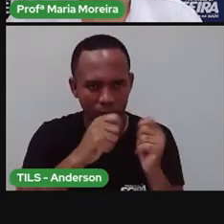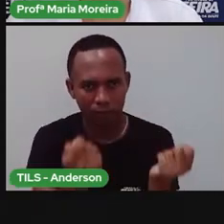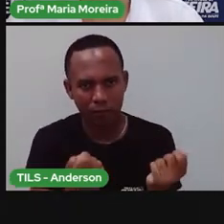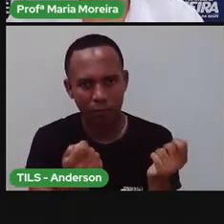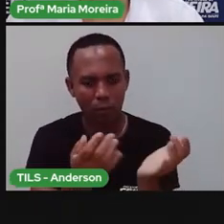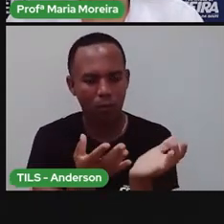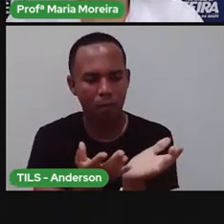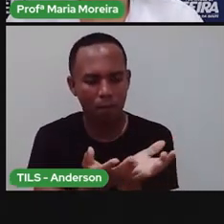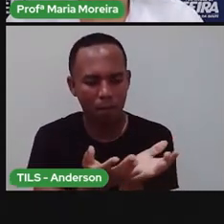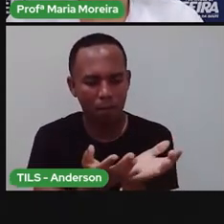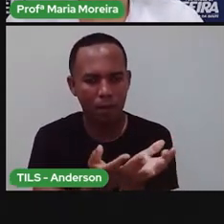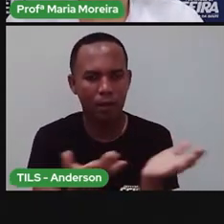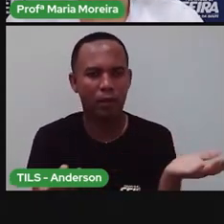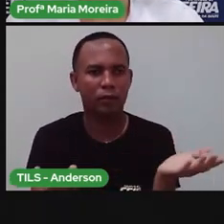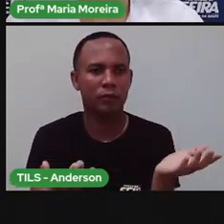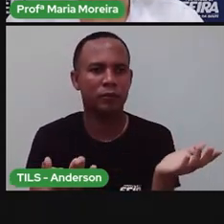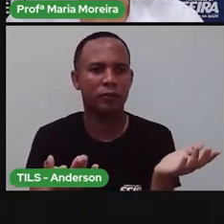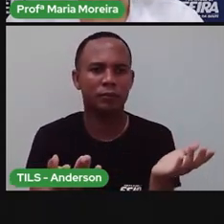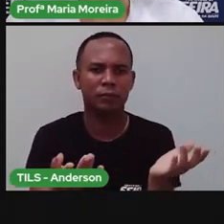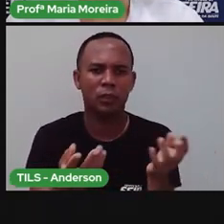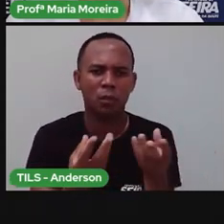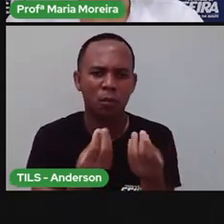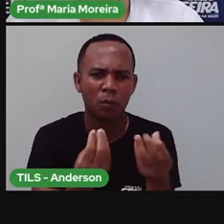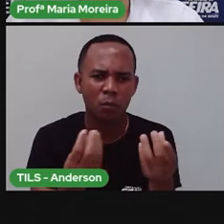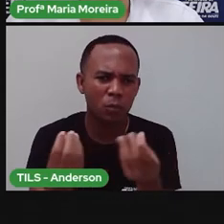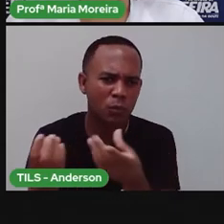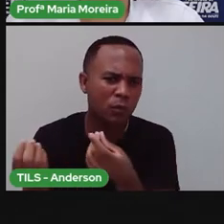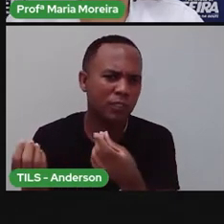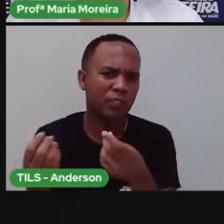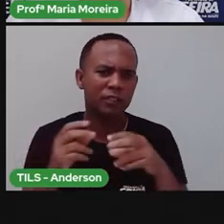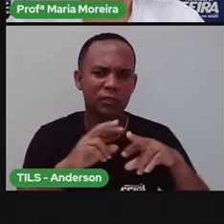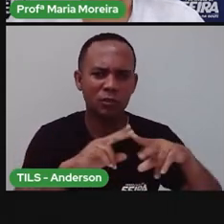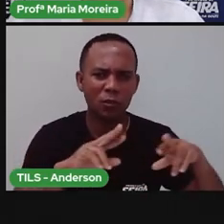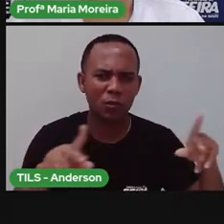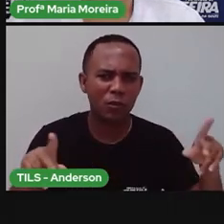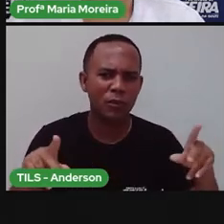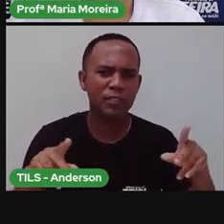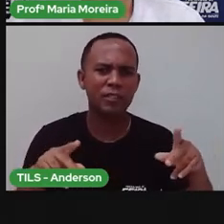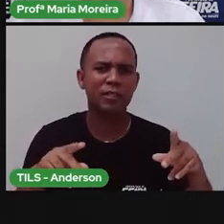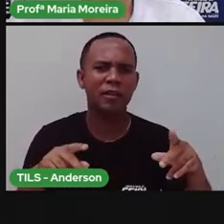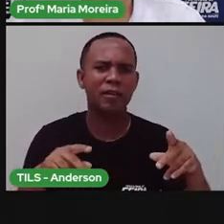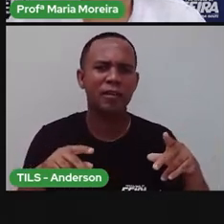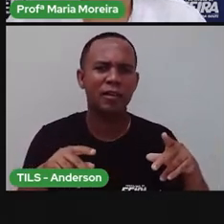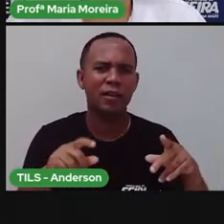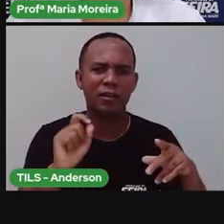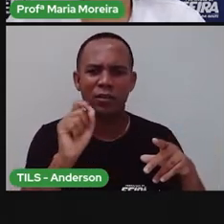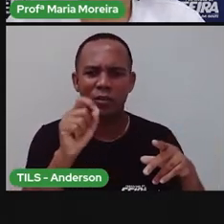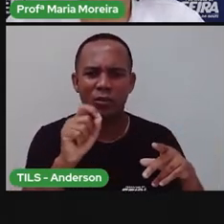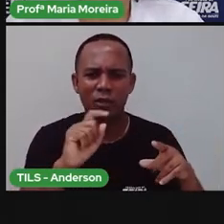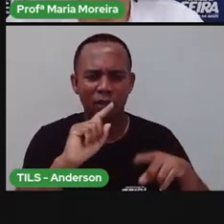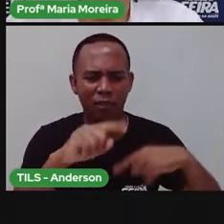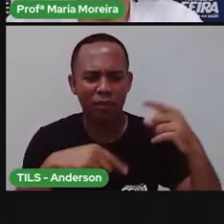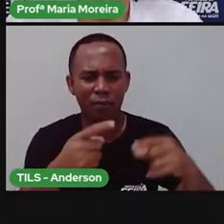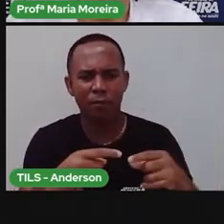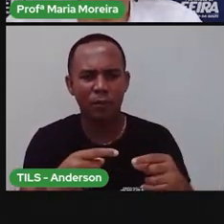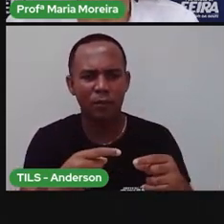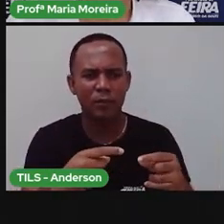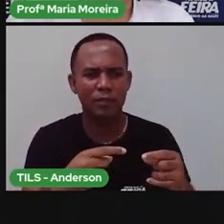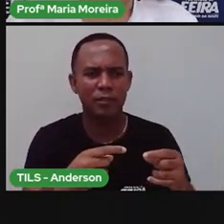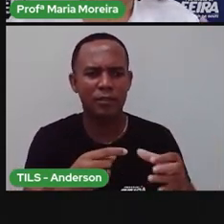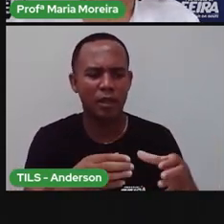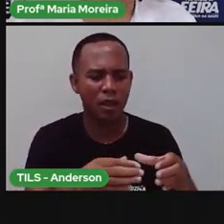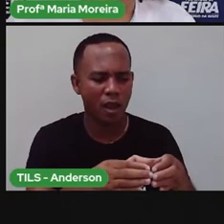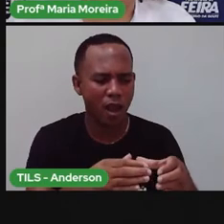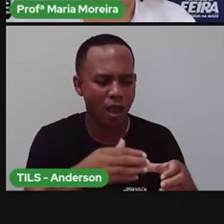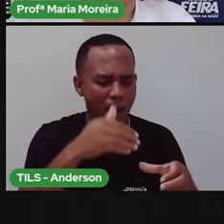tigela. Tantas fez o moço, que foi para a panela. Olha só nesse poema, o pato,